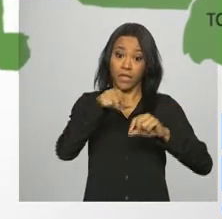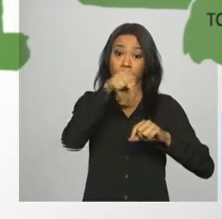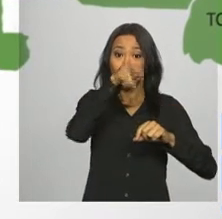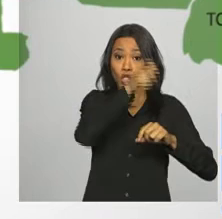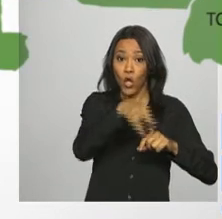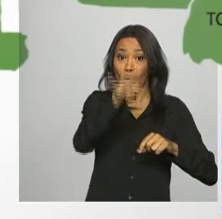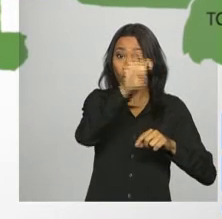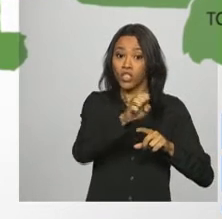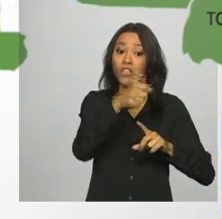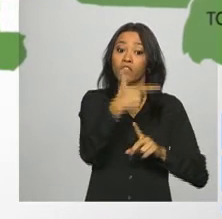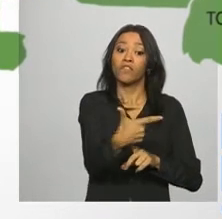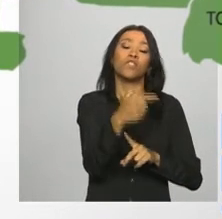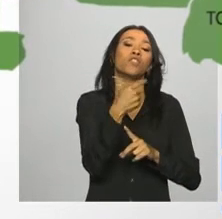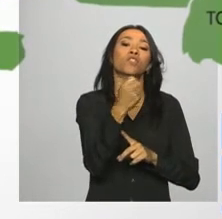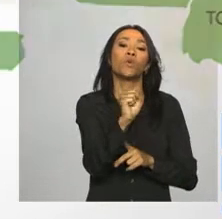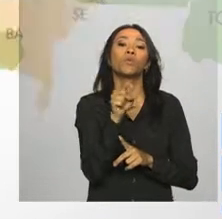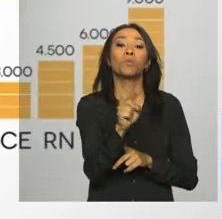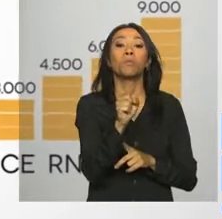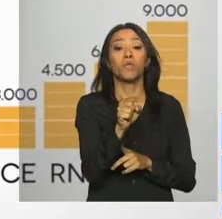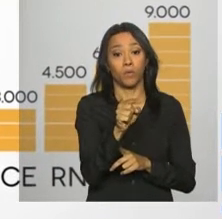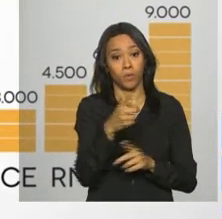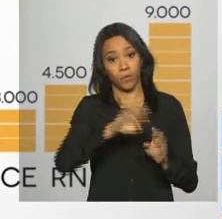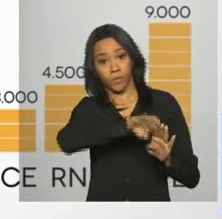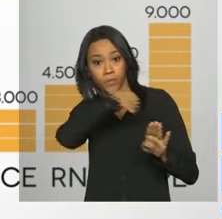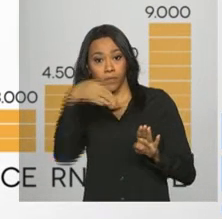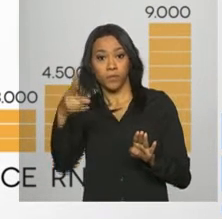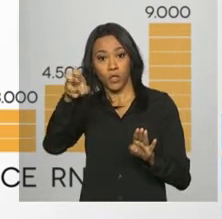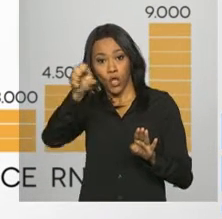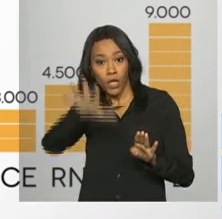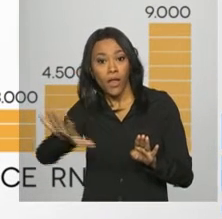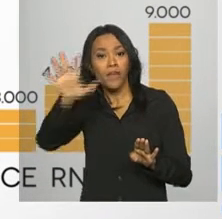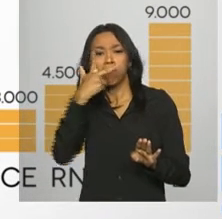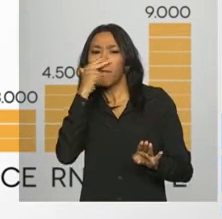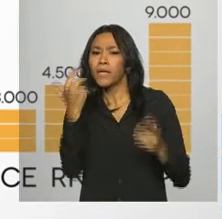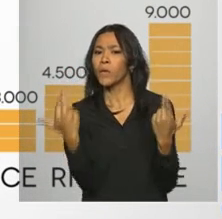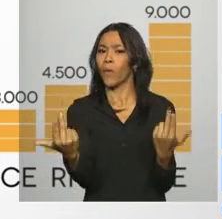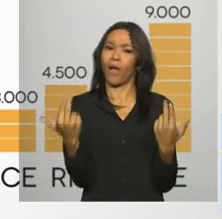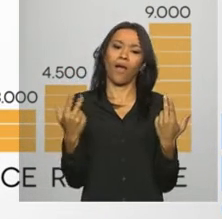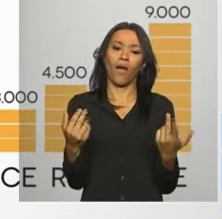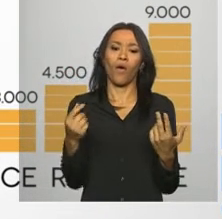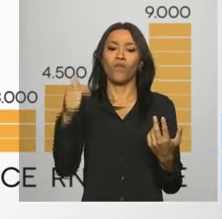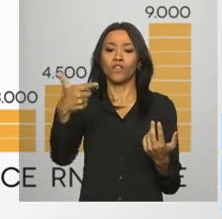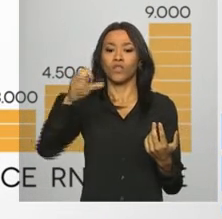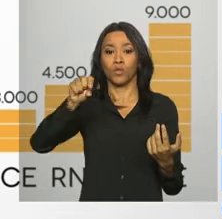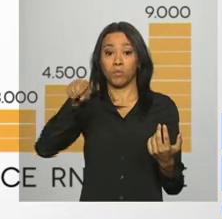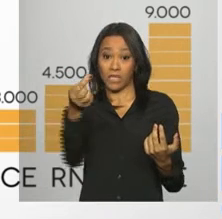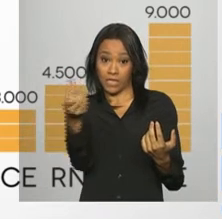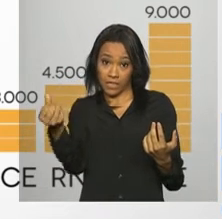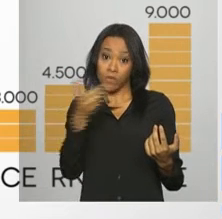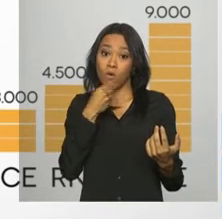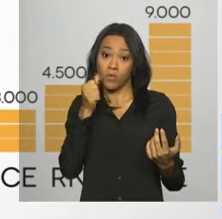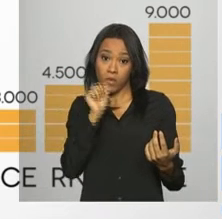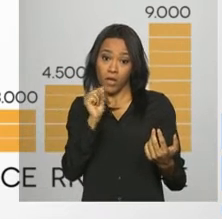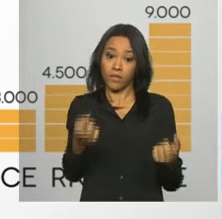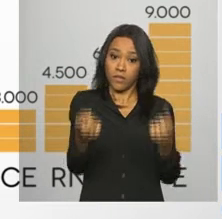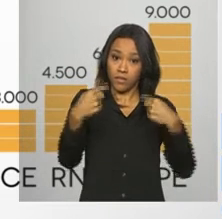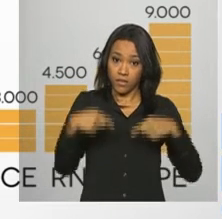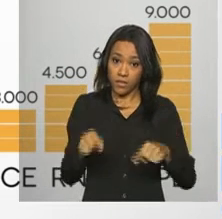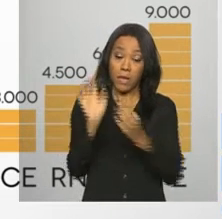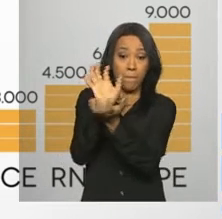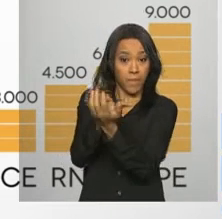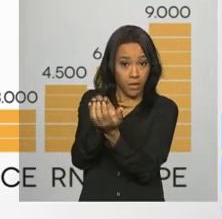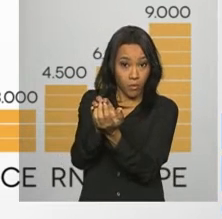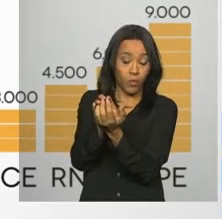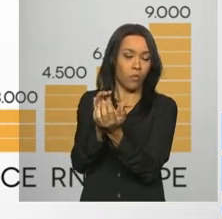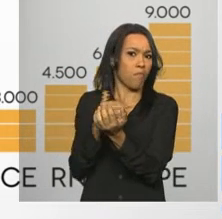vão ser mais de 28 mil militares. No nordeste, um número parecido, 28.600 homens e mulheres. Pernambuco